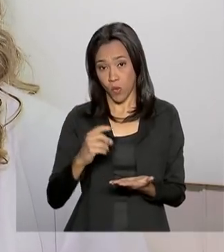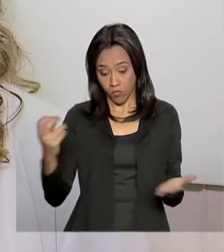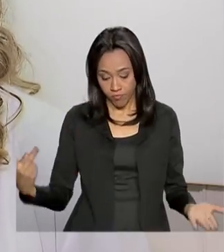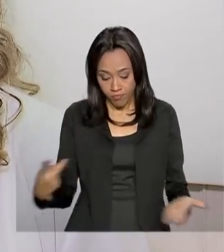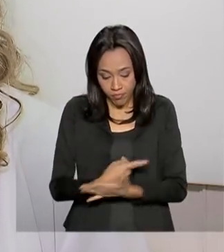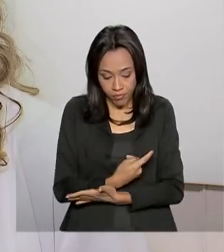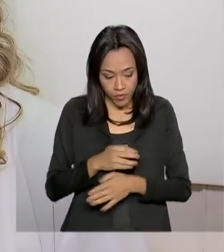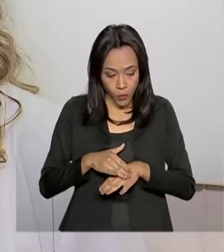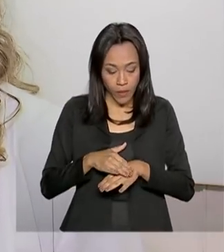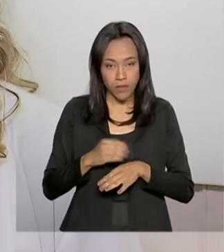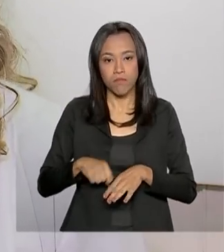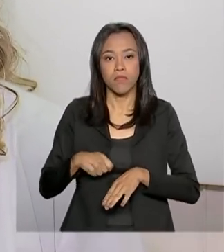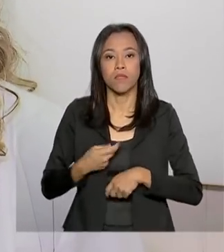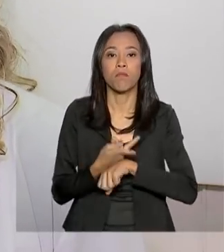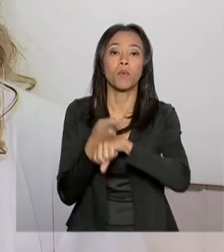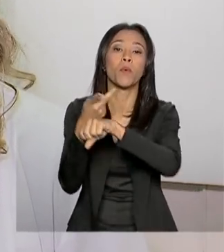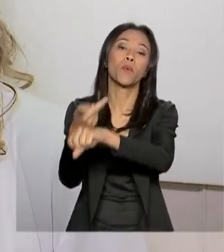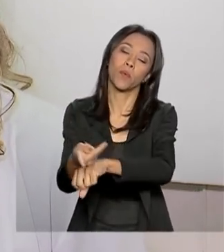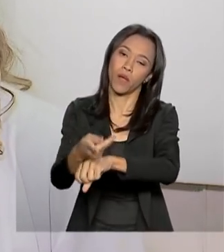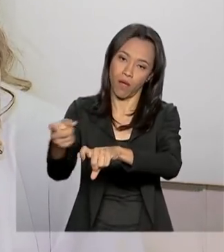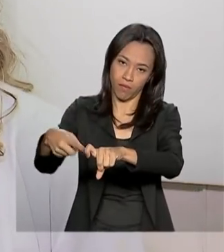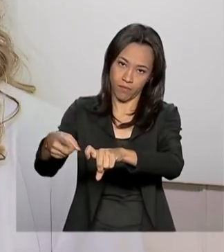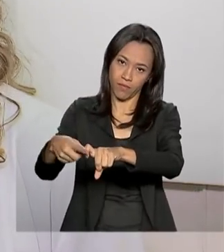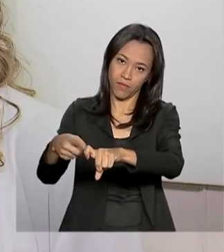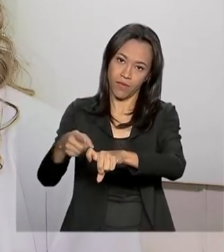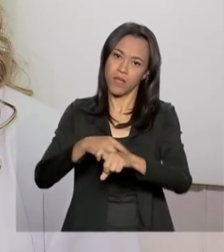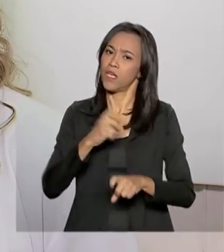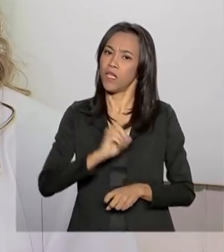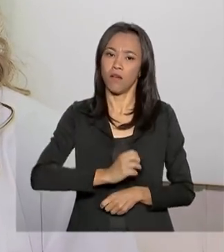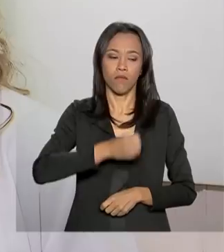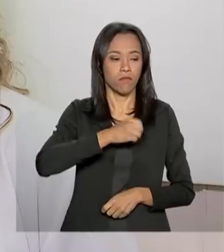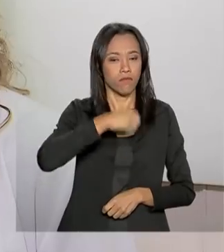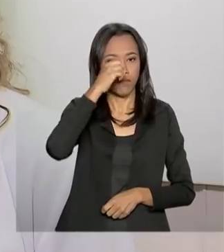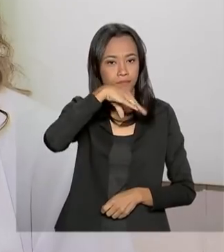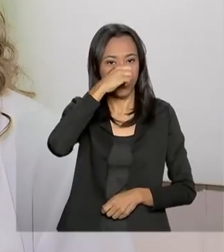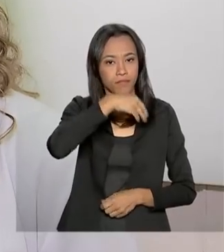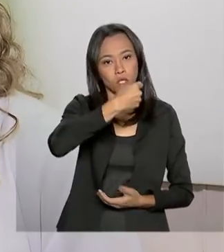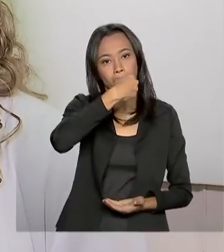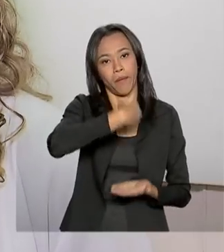orientação médica antes de fazer o uso de antibiótico de forma desnecessária.